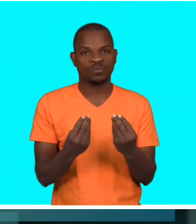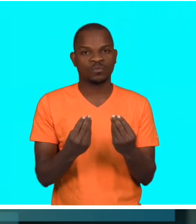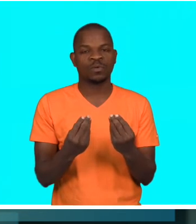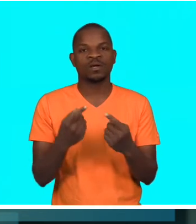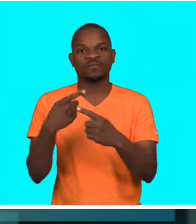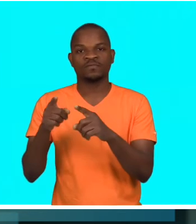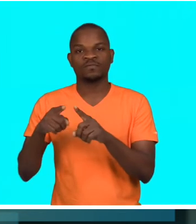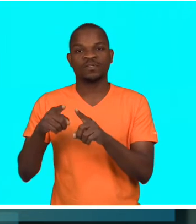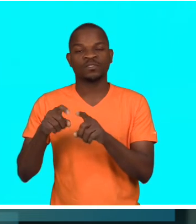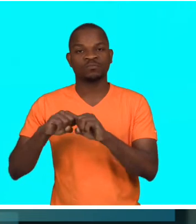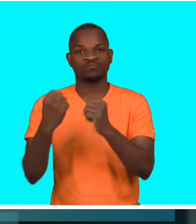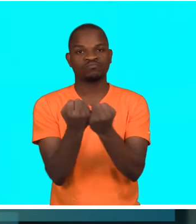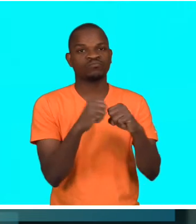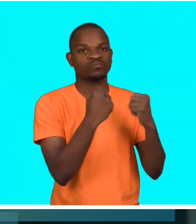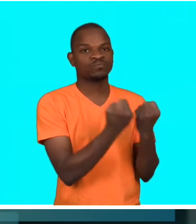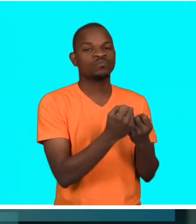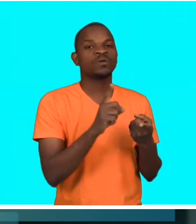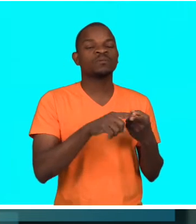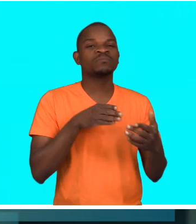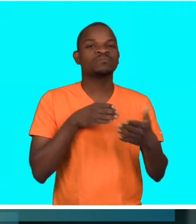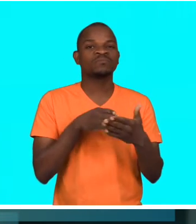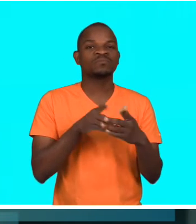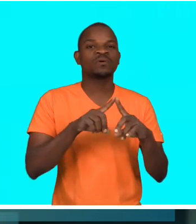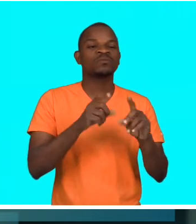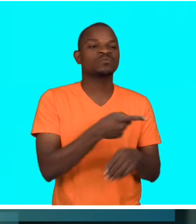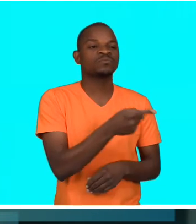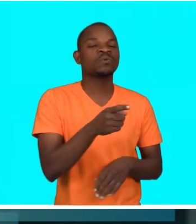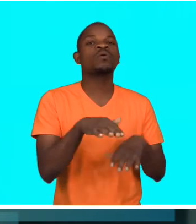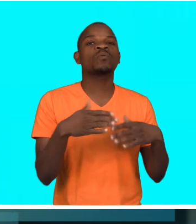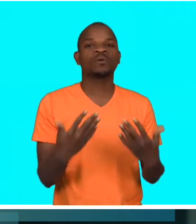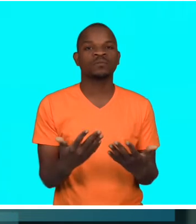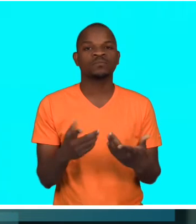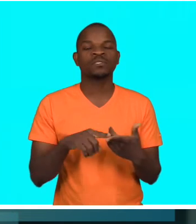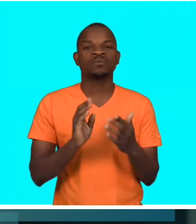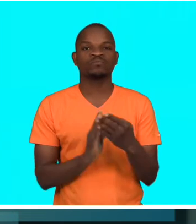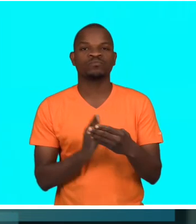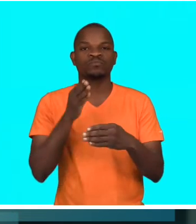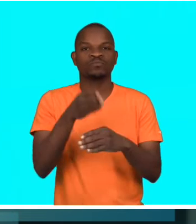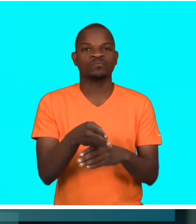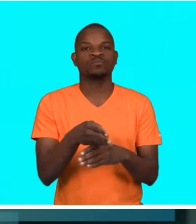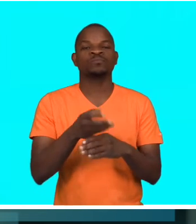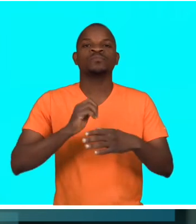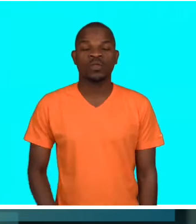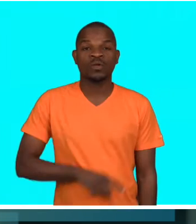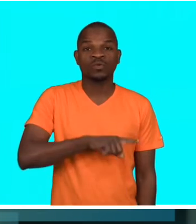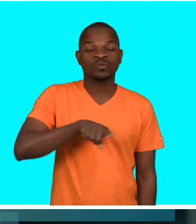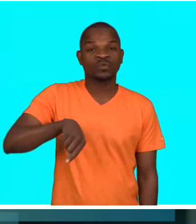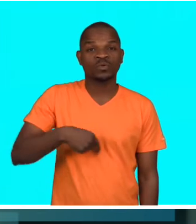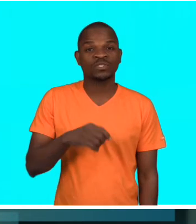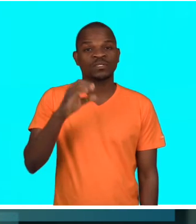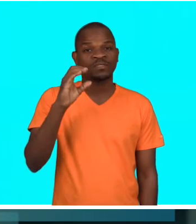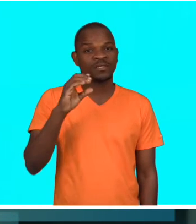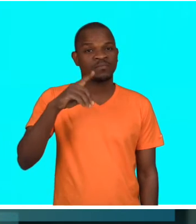em relação com relação aos outros e quais são as dificuldades que os outros enfrentam e quais são as soluções. E